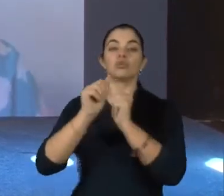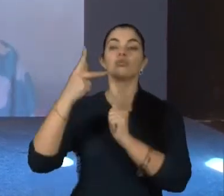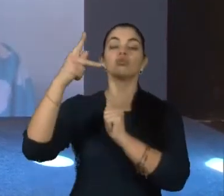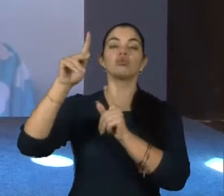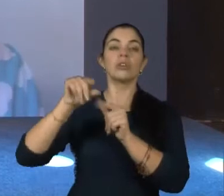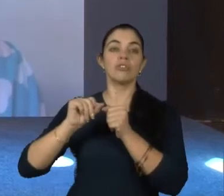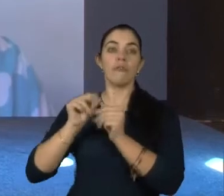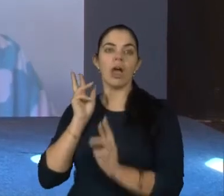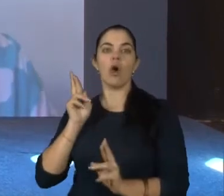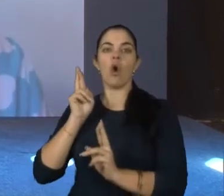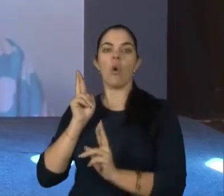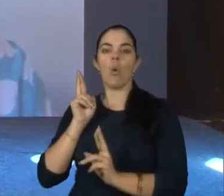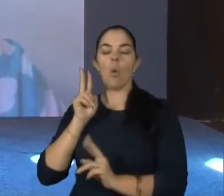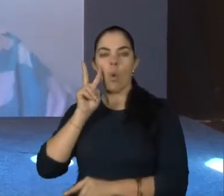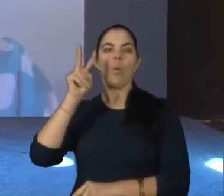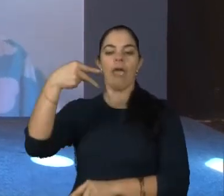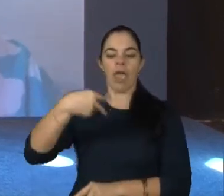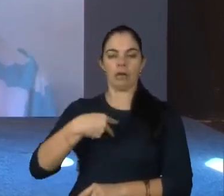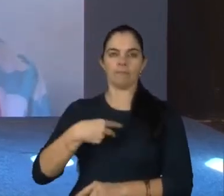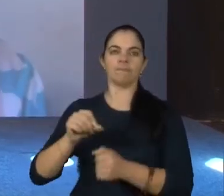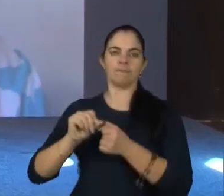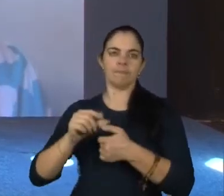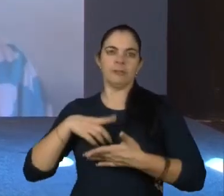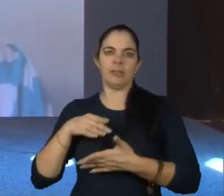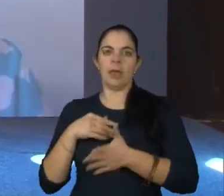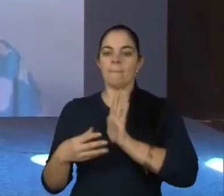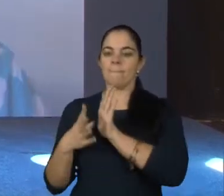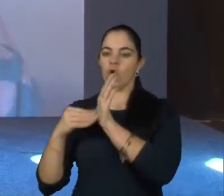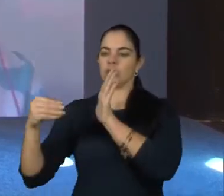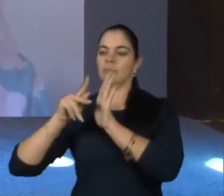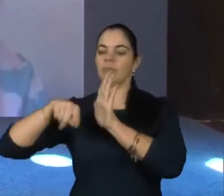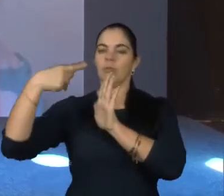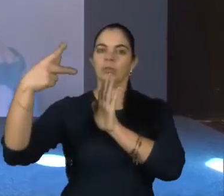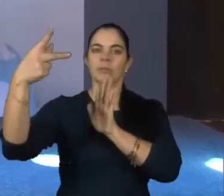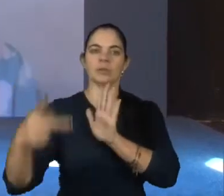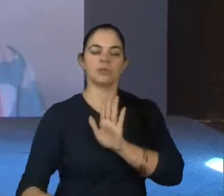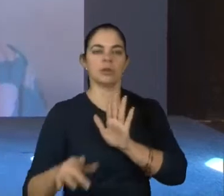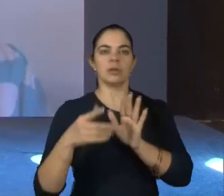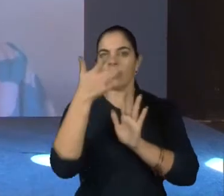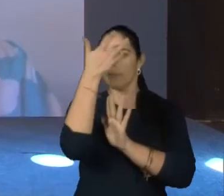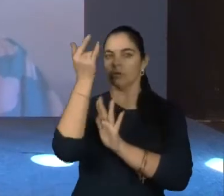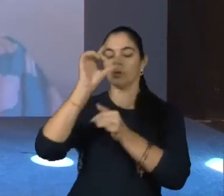esse reconhecimento e aí, esse reflexo para o outro é algo muito mais natural e mais leve,